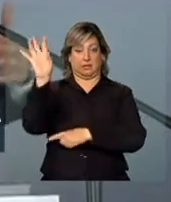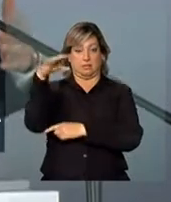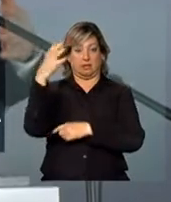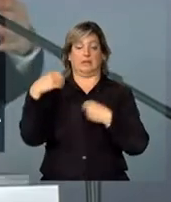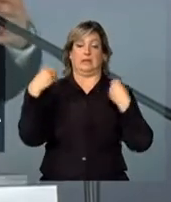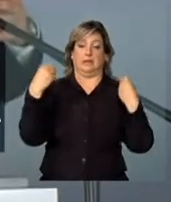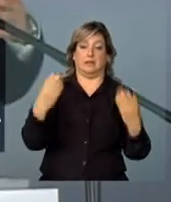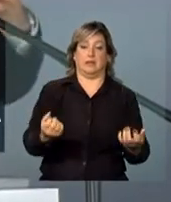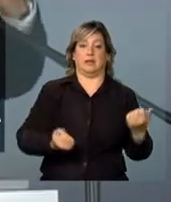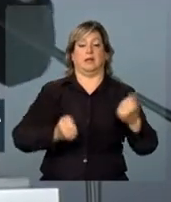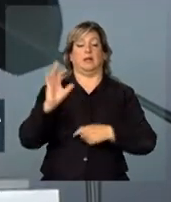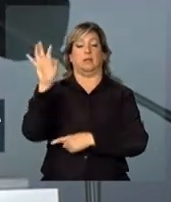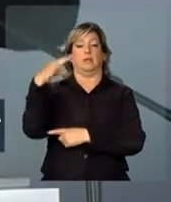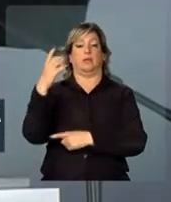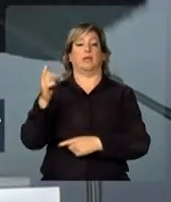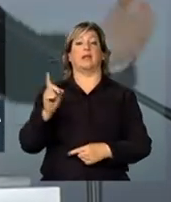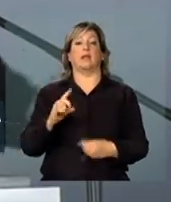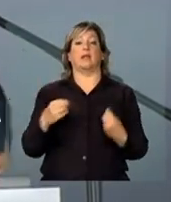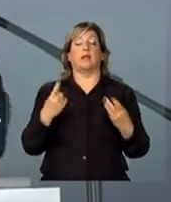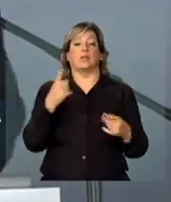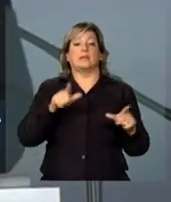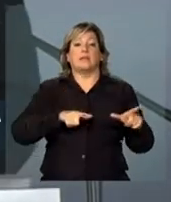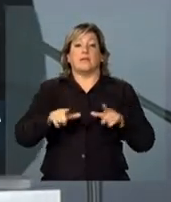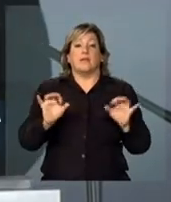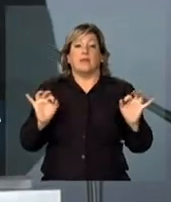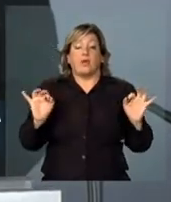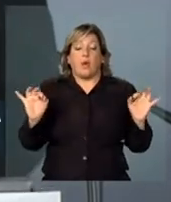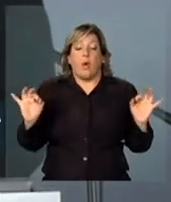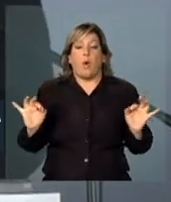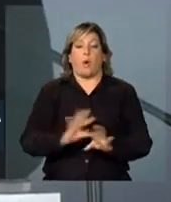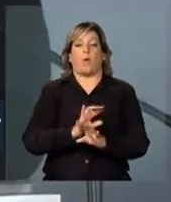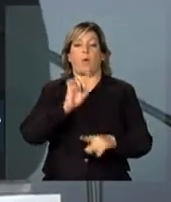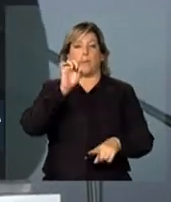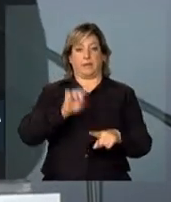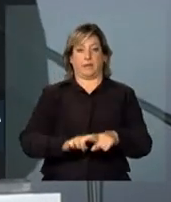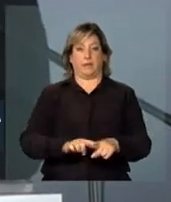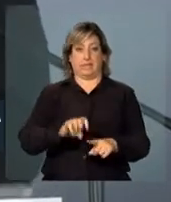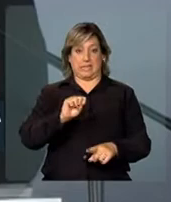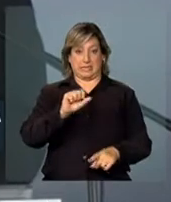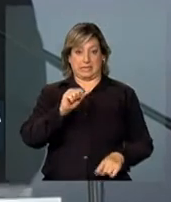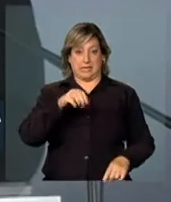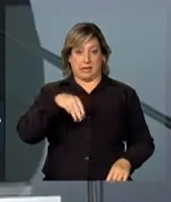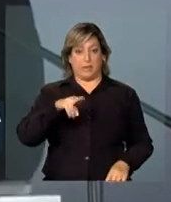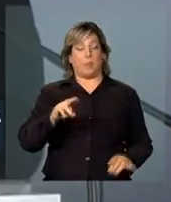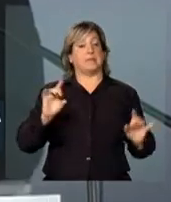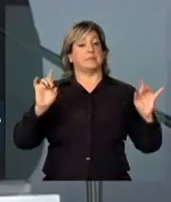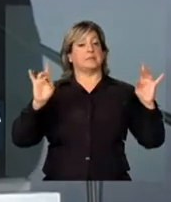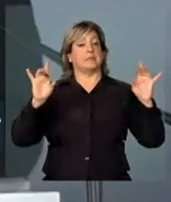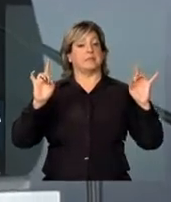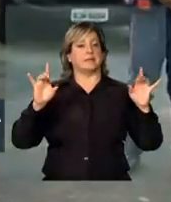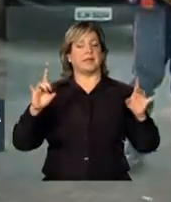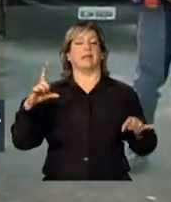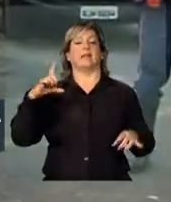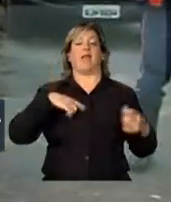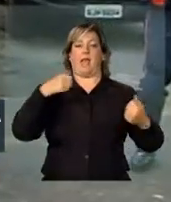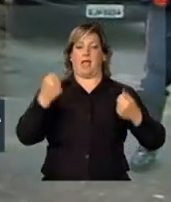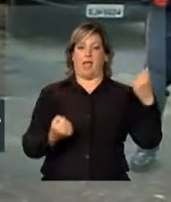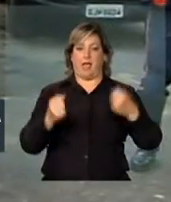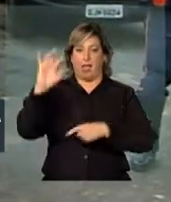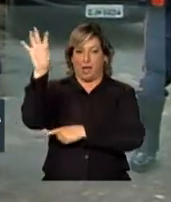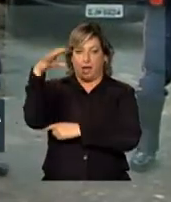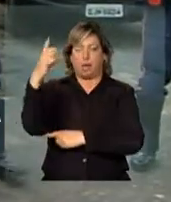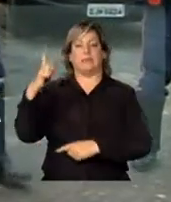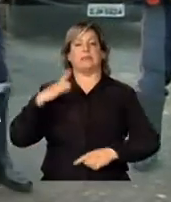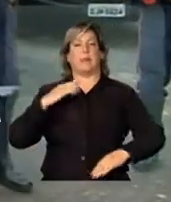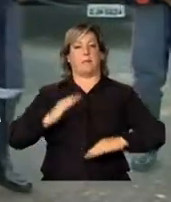ambulância e não entregar um serviço completo. O SAMU é um serviço que vem ambulância, vem